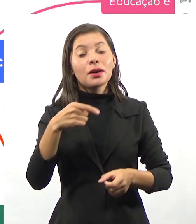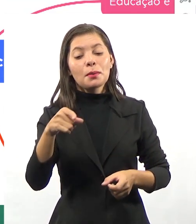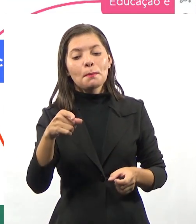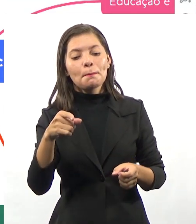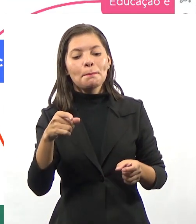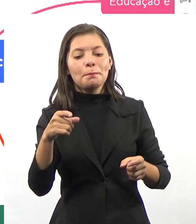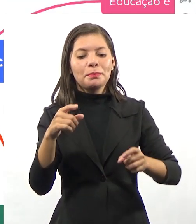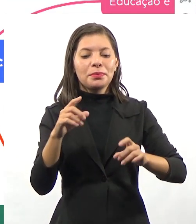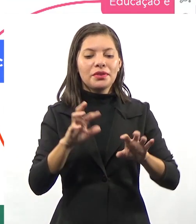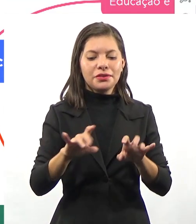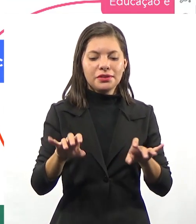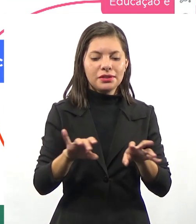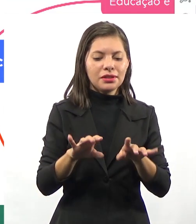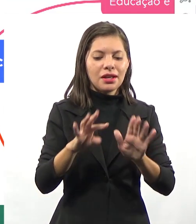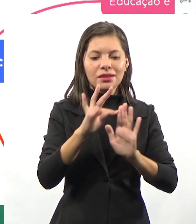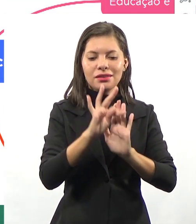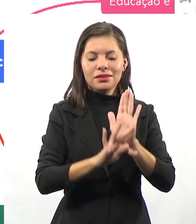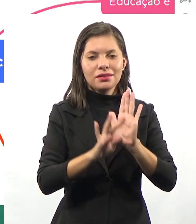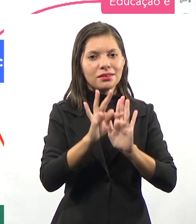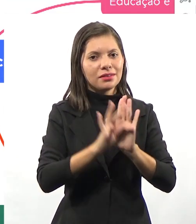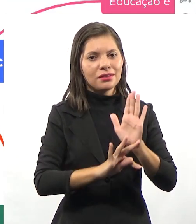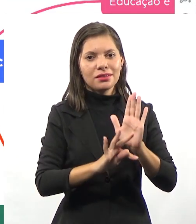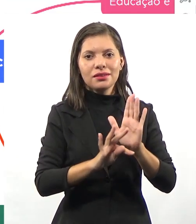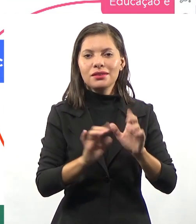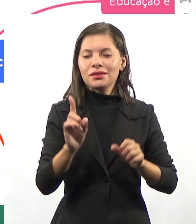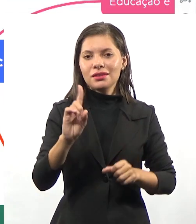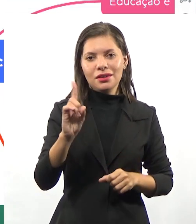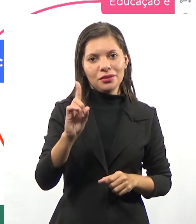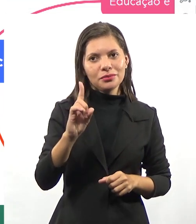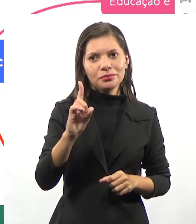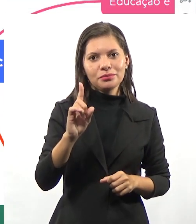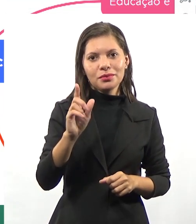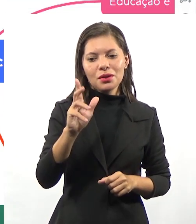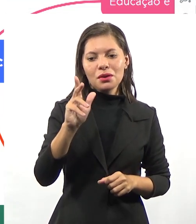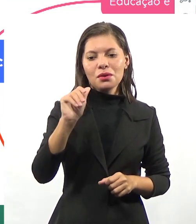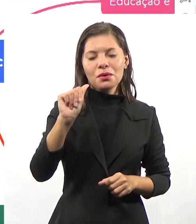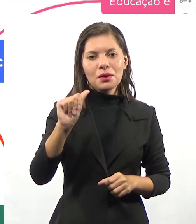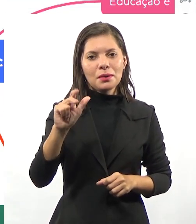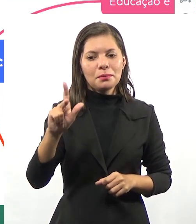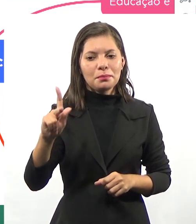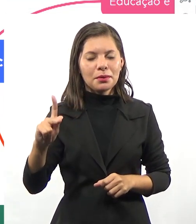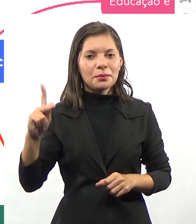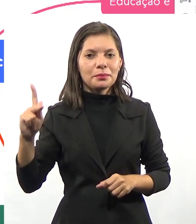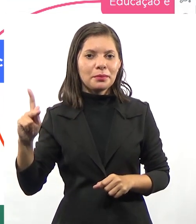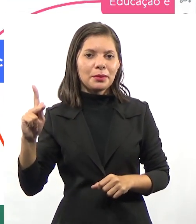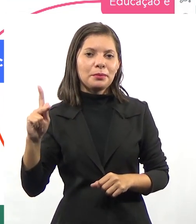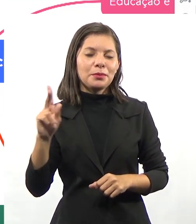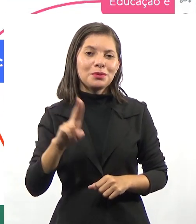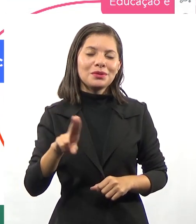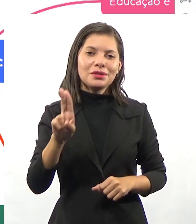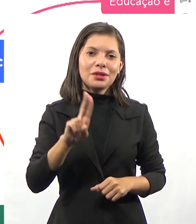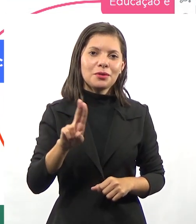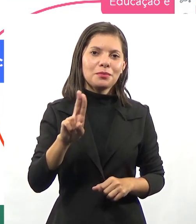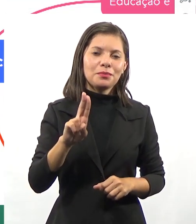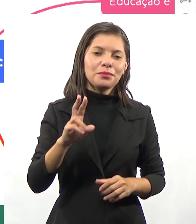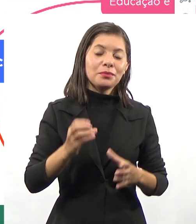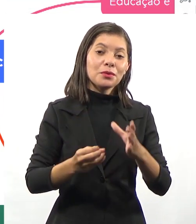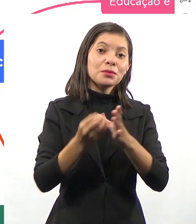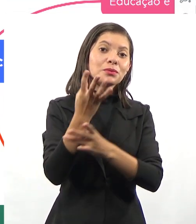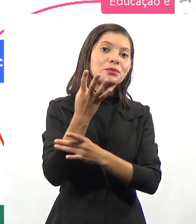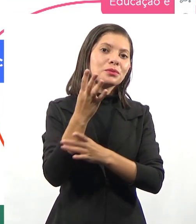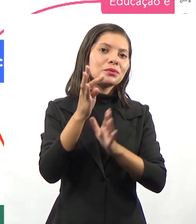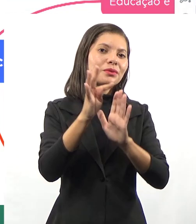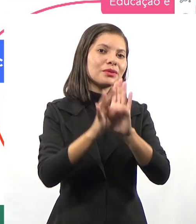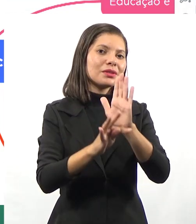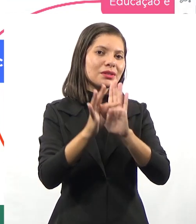A gente não vai para a aula digitar um texto ou utilizar o Word, a gente vai produzir para elaborar um texto, para